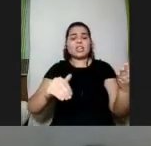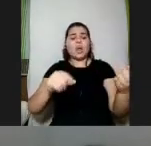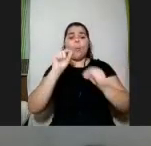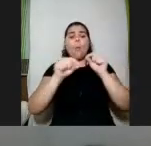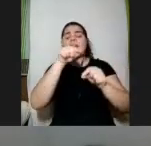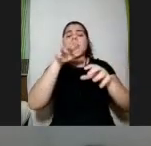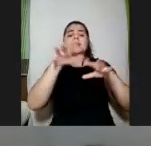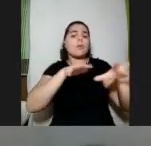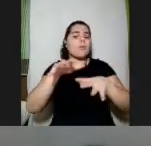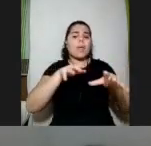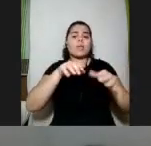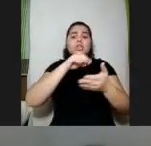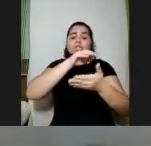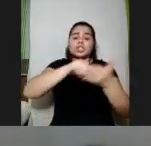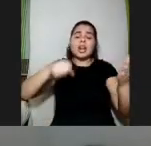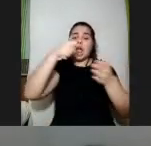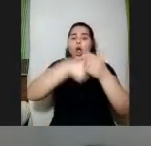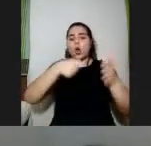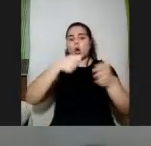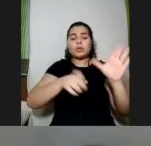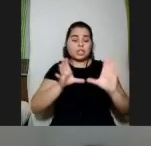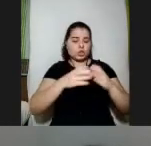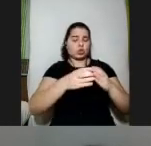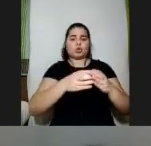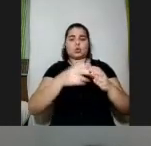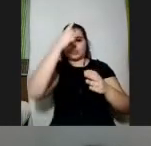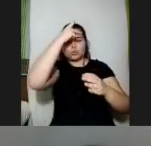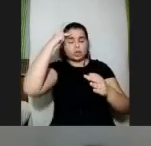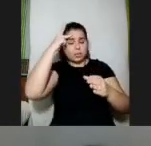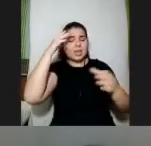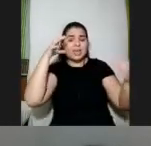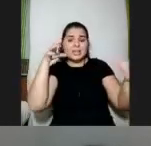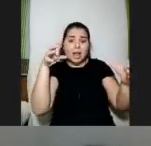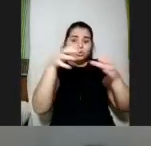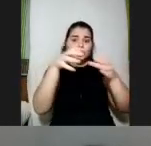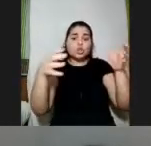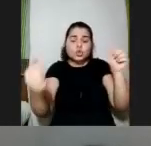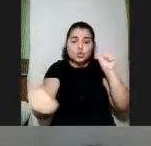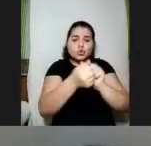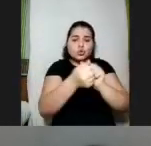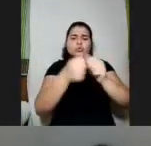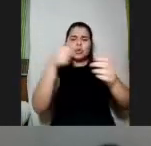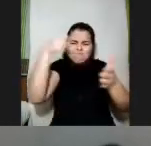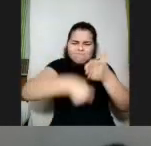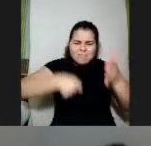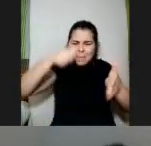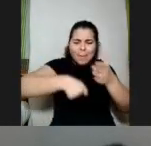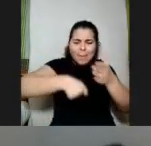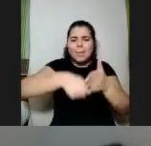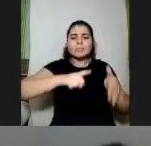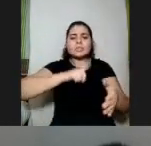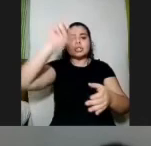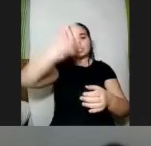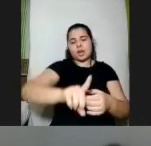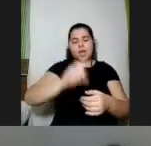advocacy de mobilização desse grupo de pessoas que está unido e batalhando por garantir os seus direitos assim como o